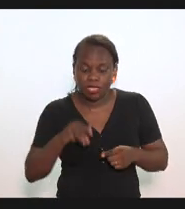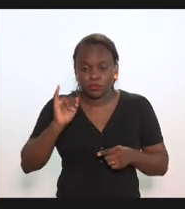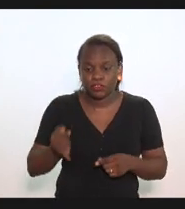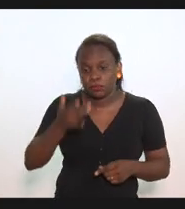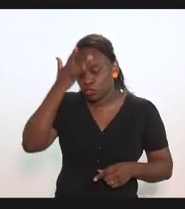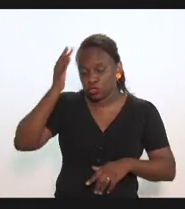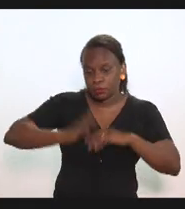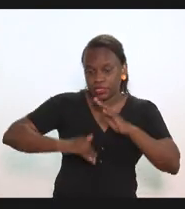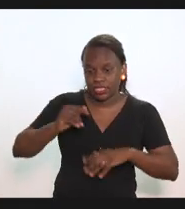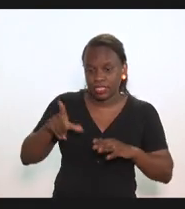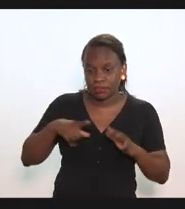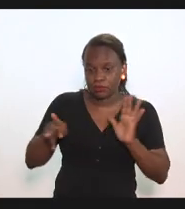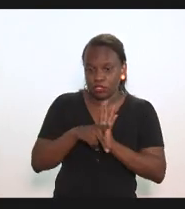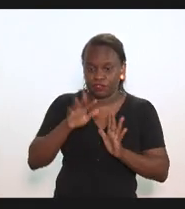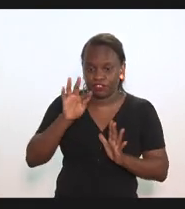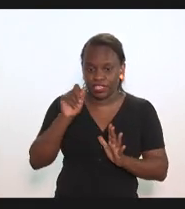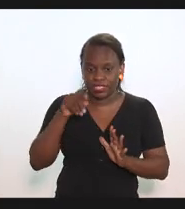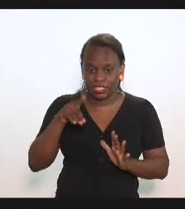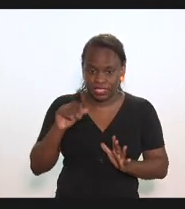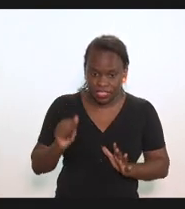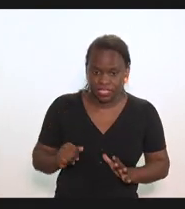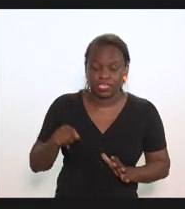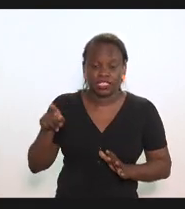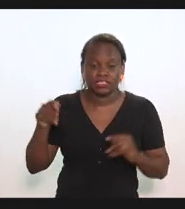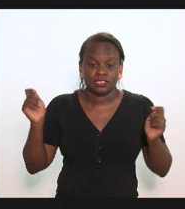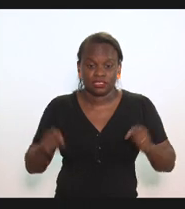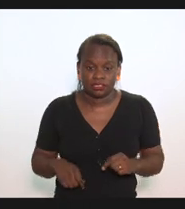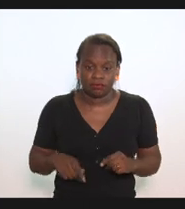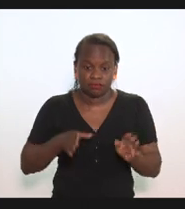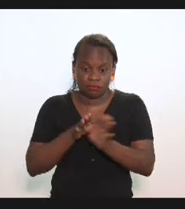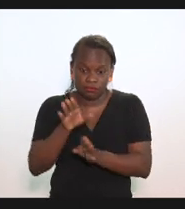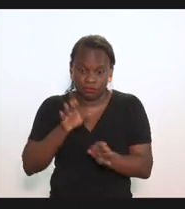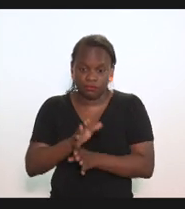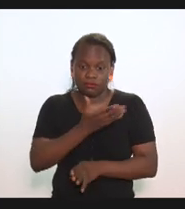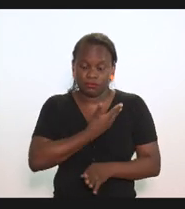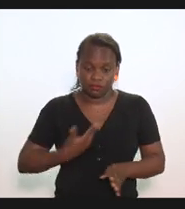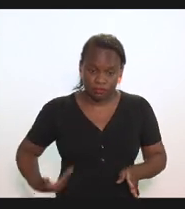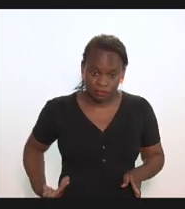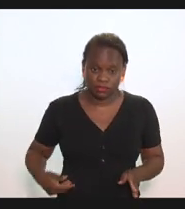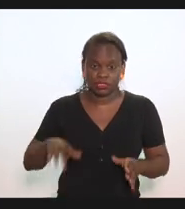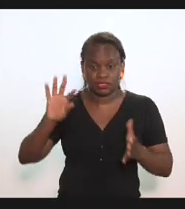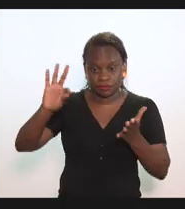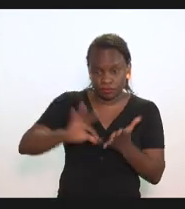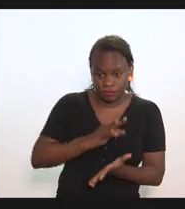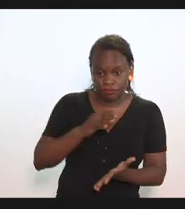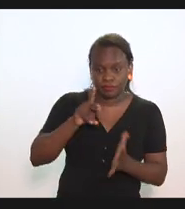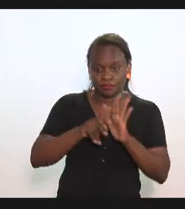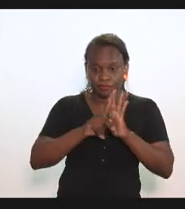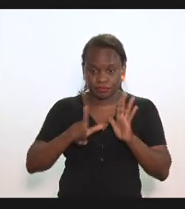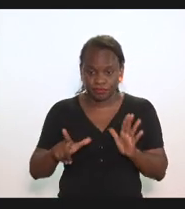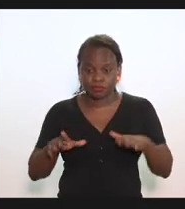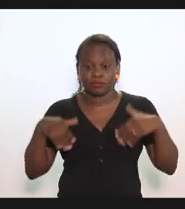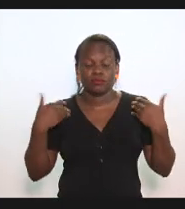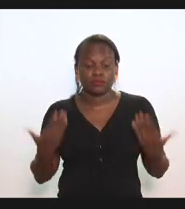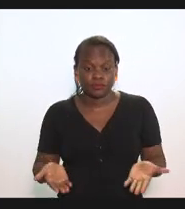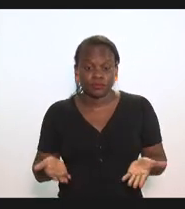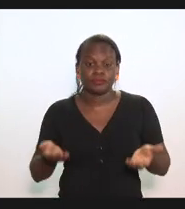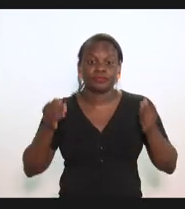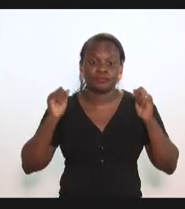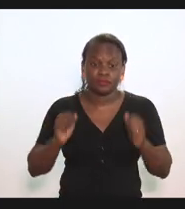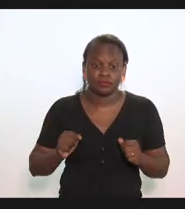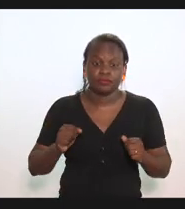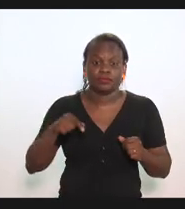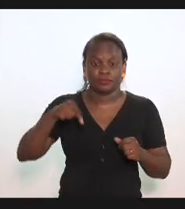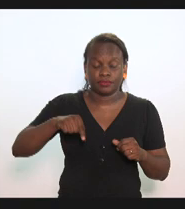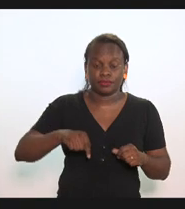fazenda para que possamos ou orientar o governador a sanção do PL ou que possamos